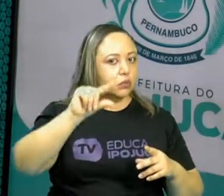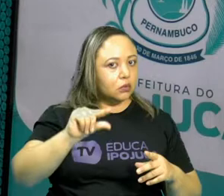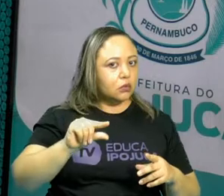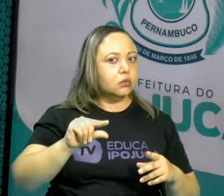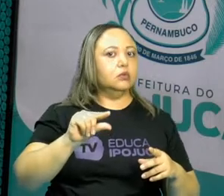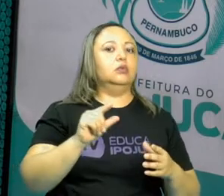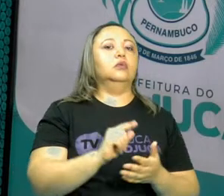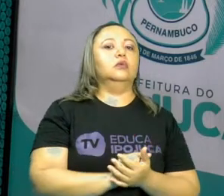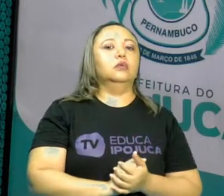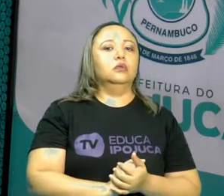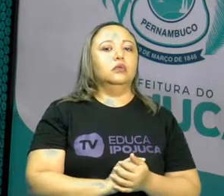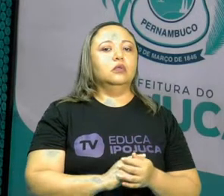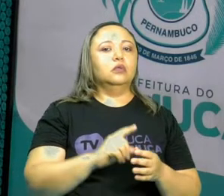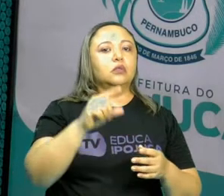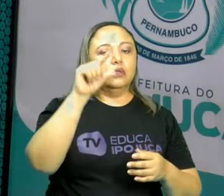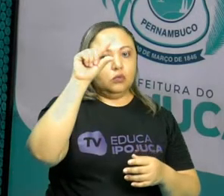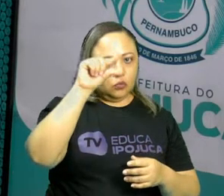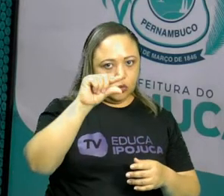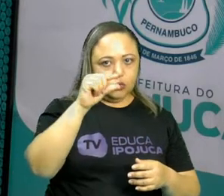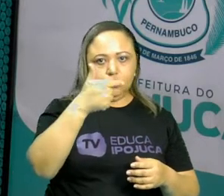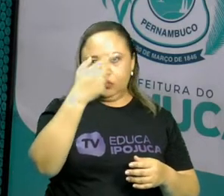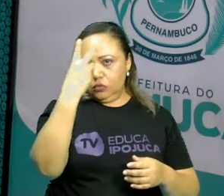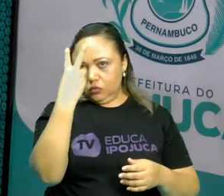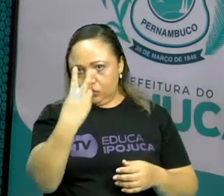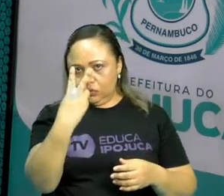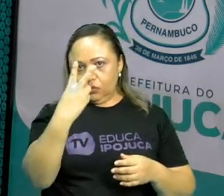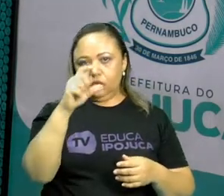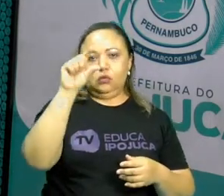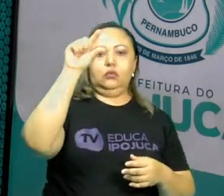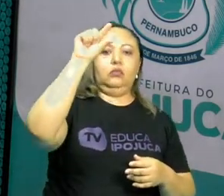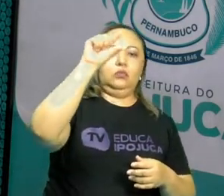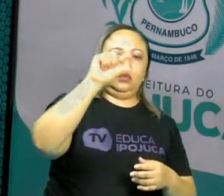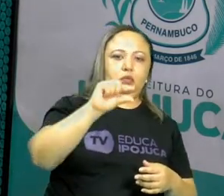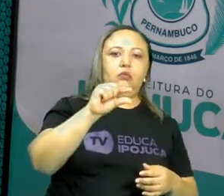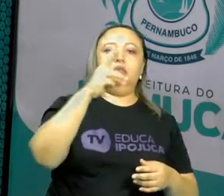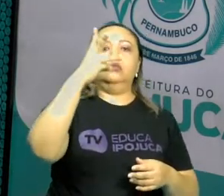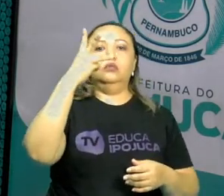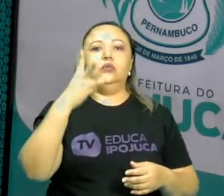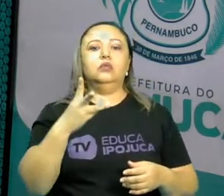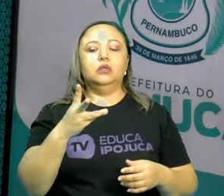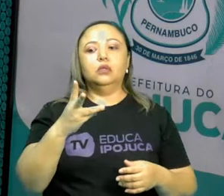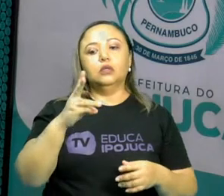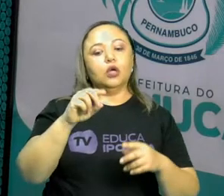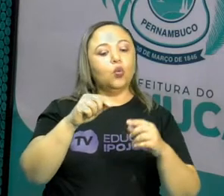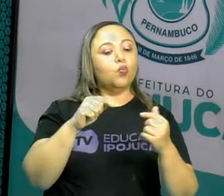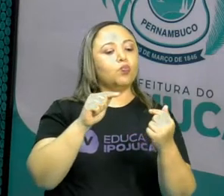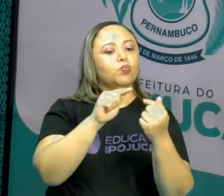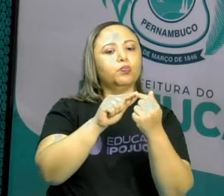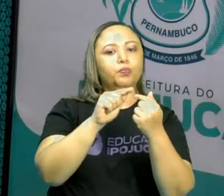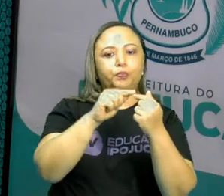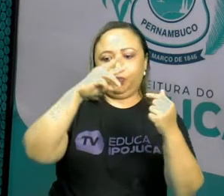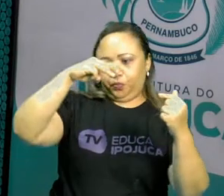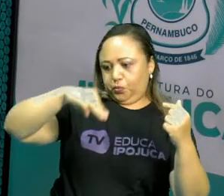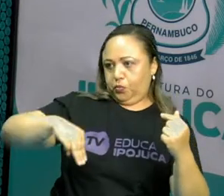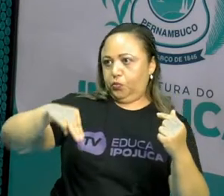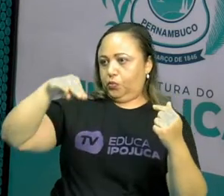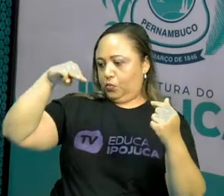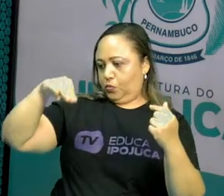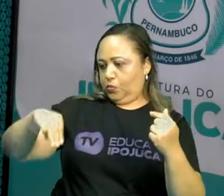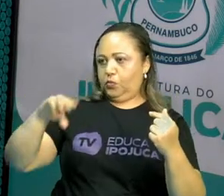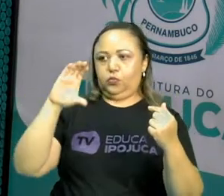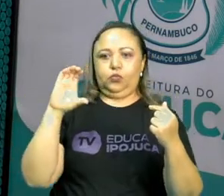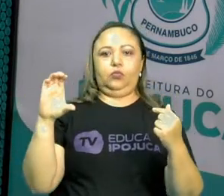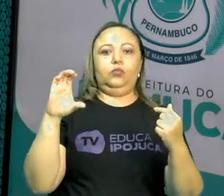do número 2 quanto do número 3. E esse número nós chamamos de MMC, mínimo múltiplo